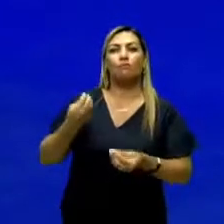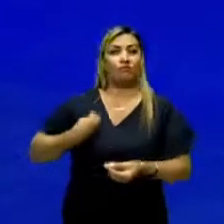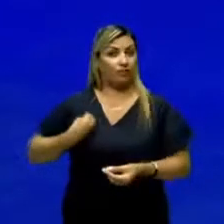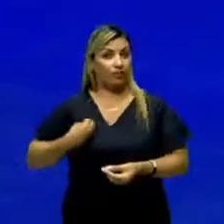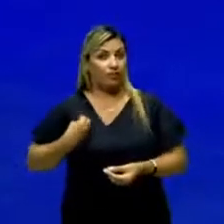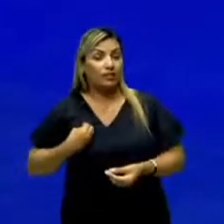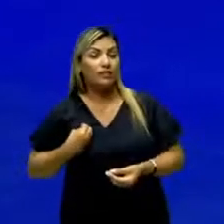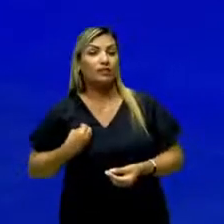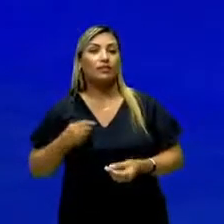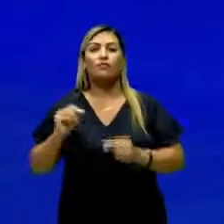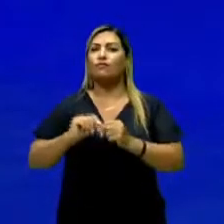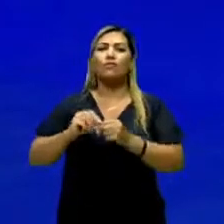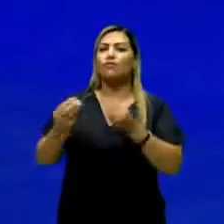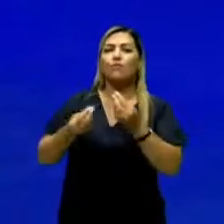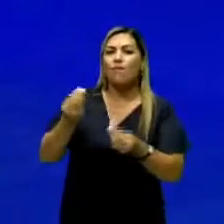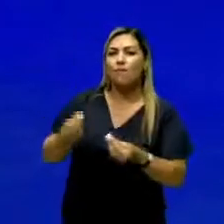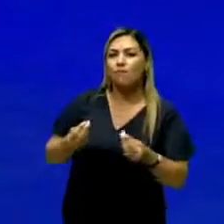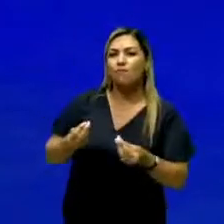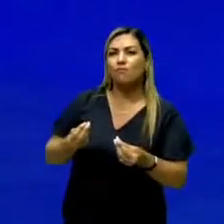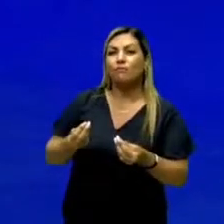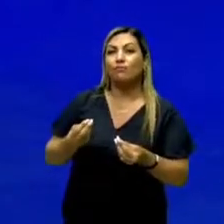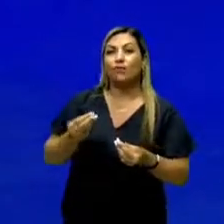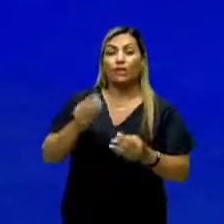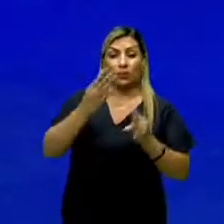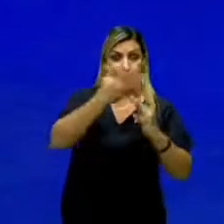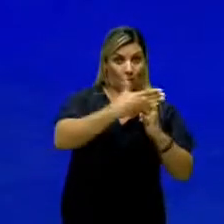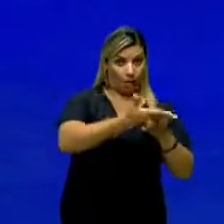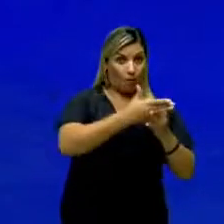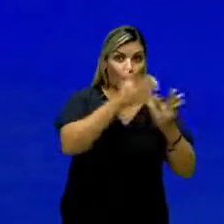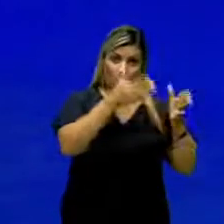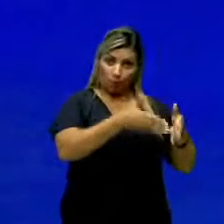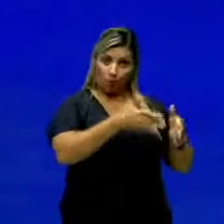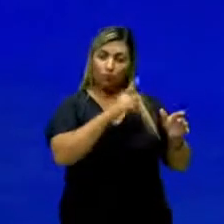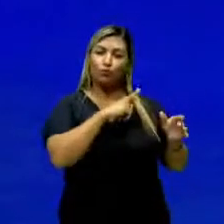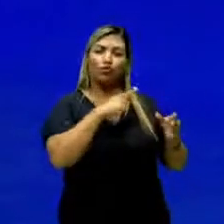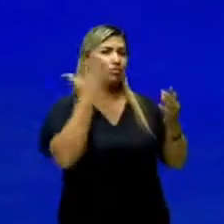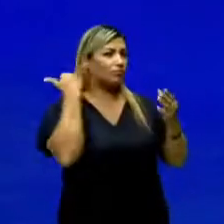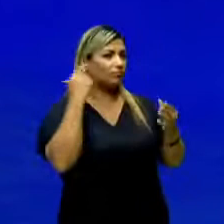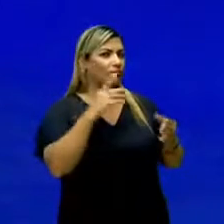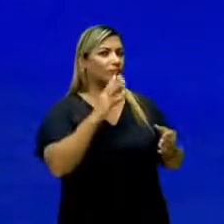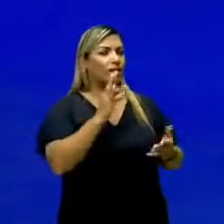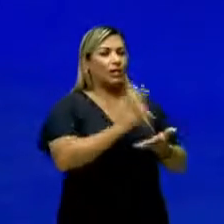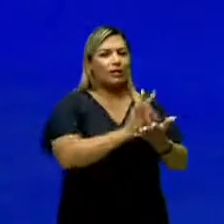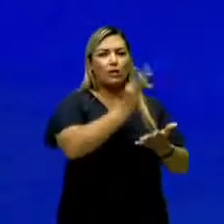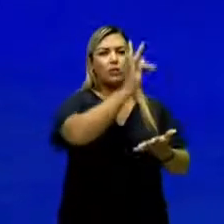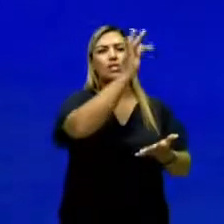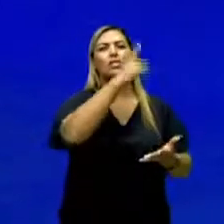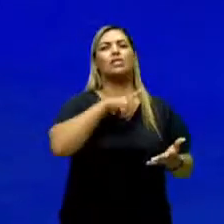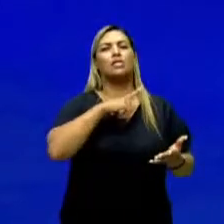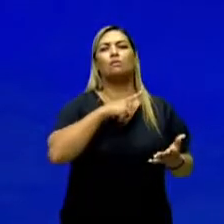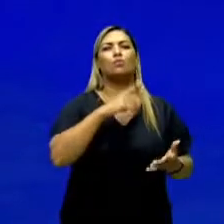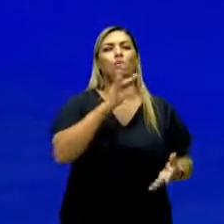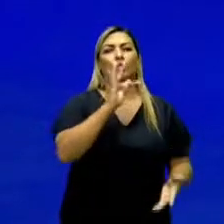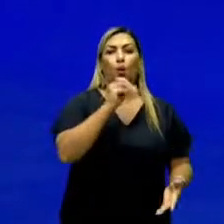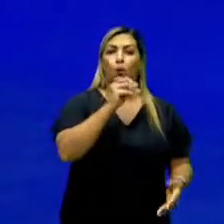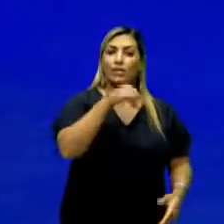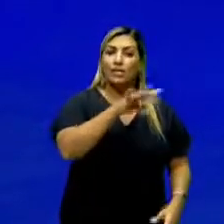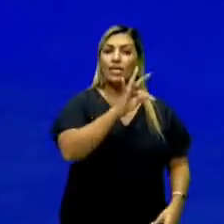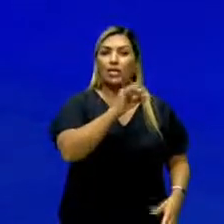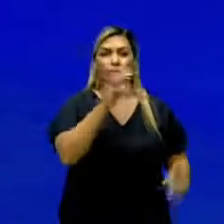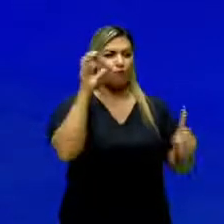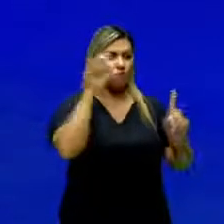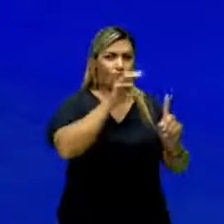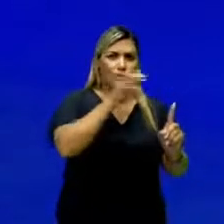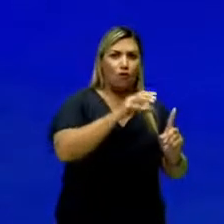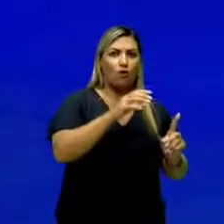existem, como foram feitas. Enquanto no barroco a gente tinha o teocentrismo muito forte, muito ligado, uma